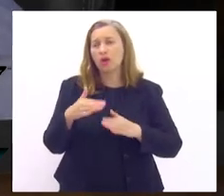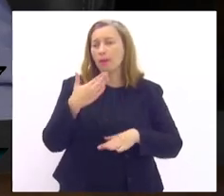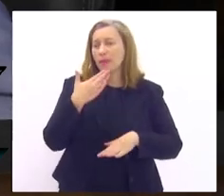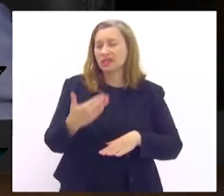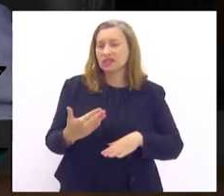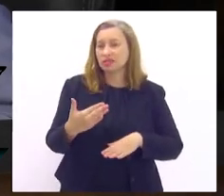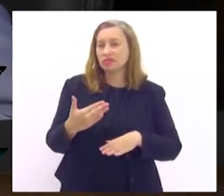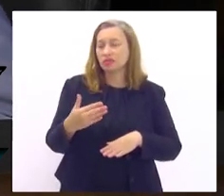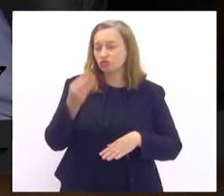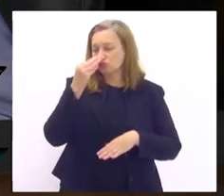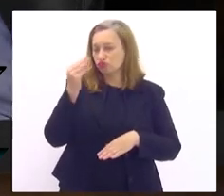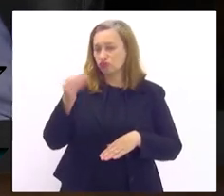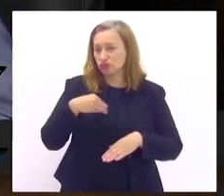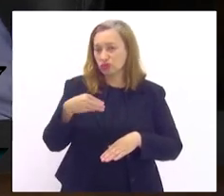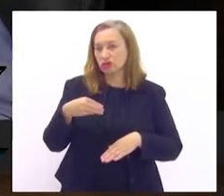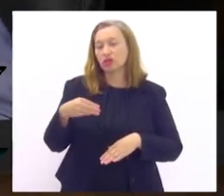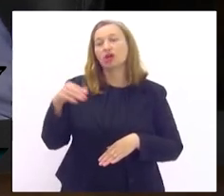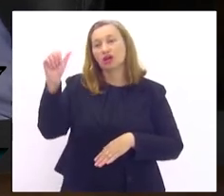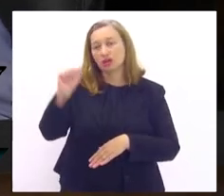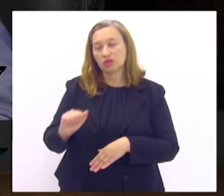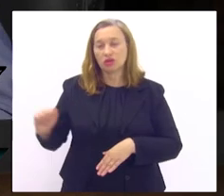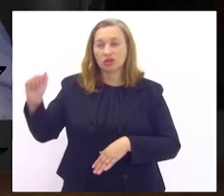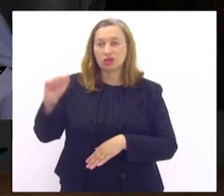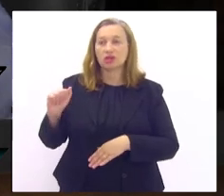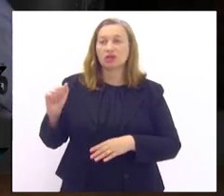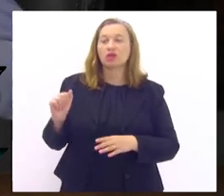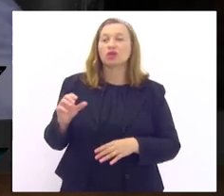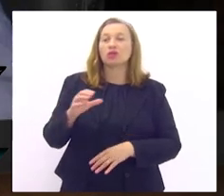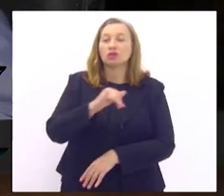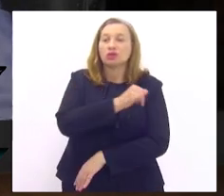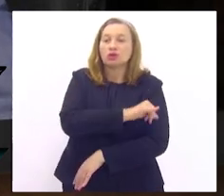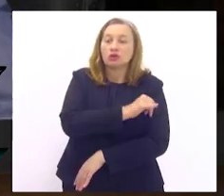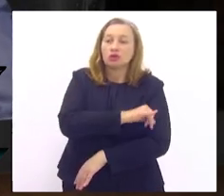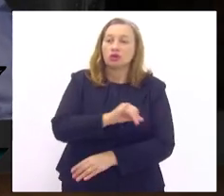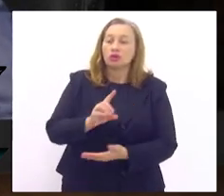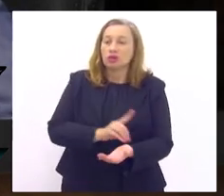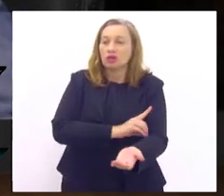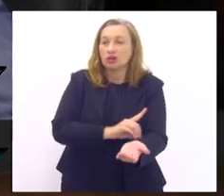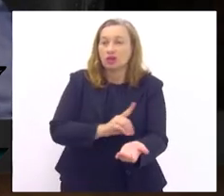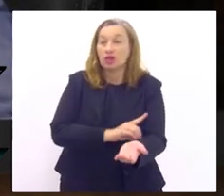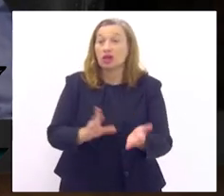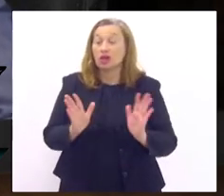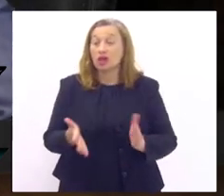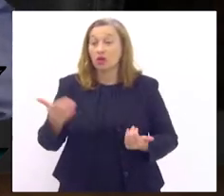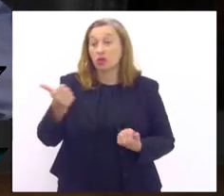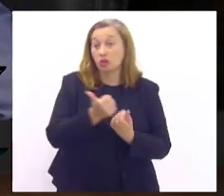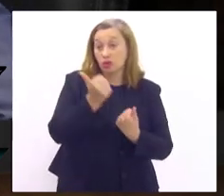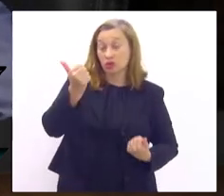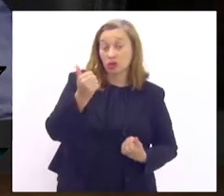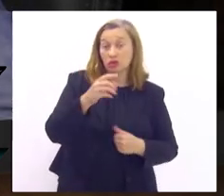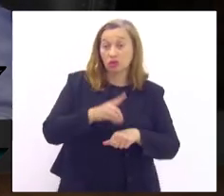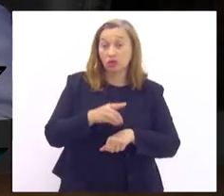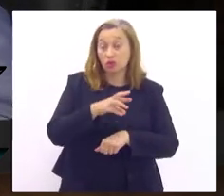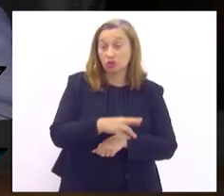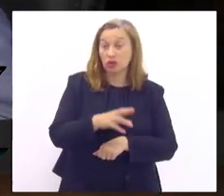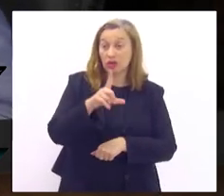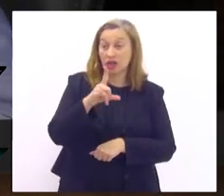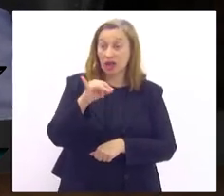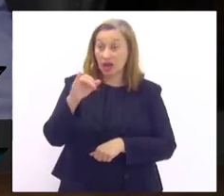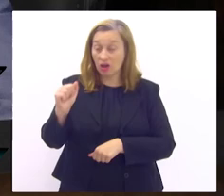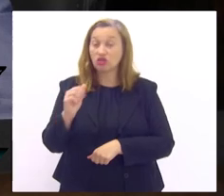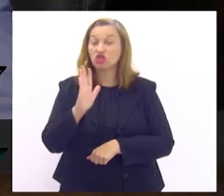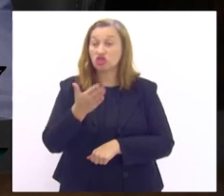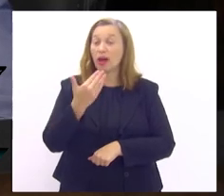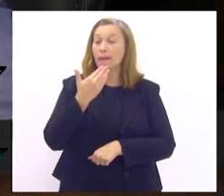ignorou a associação carioca dos diabéticos e agora estamos com a sua sucessora doutora Cláudia que já mandei